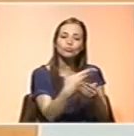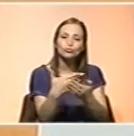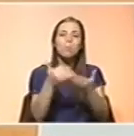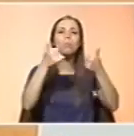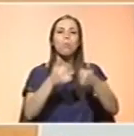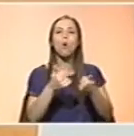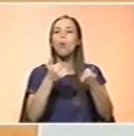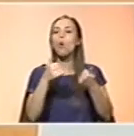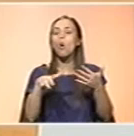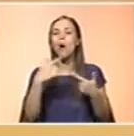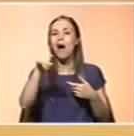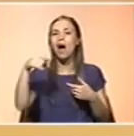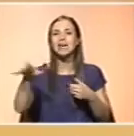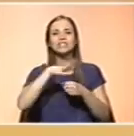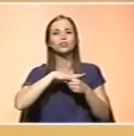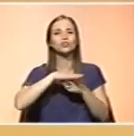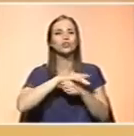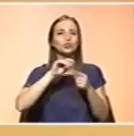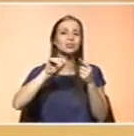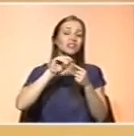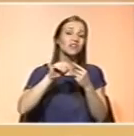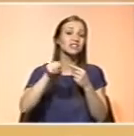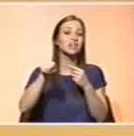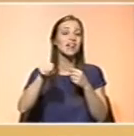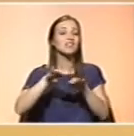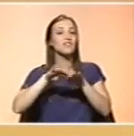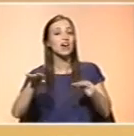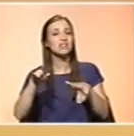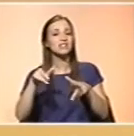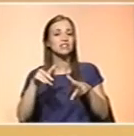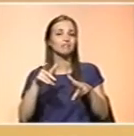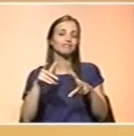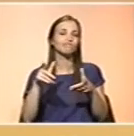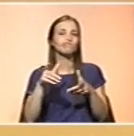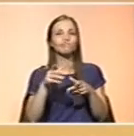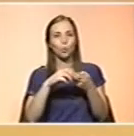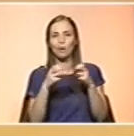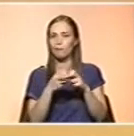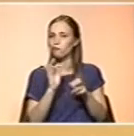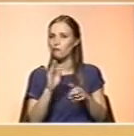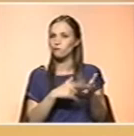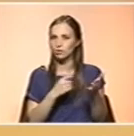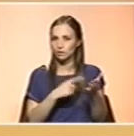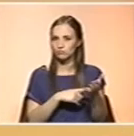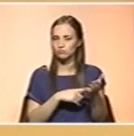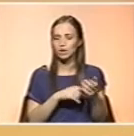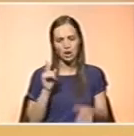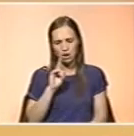situações de crianças nessa primeira fase de vida com problemas de ferro? O que nós temos que dizer é o seguinte,